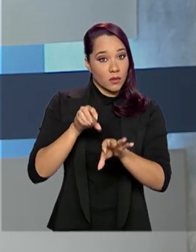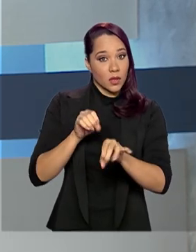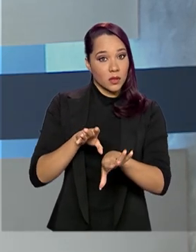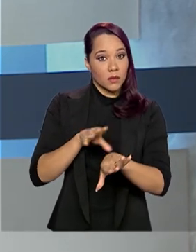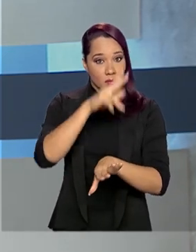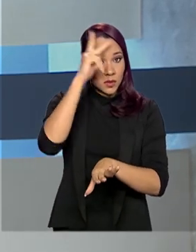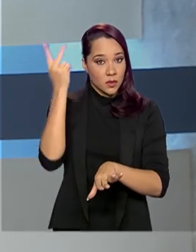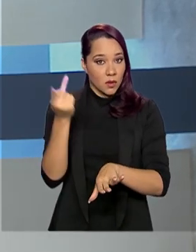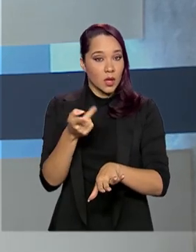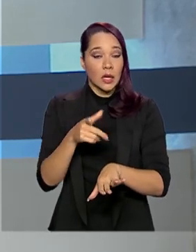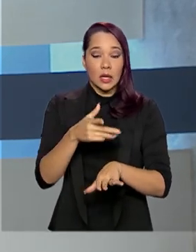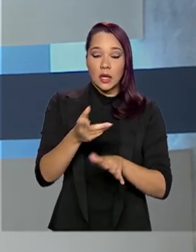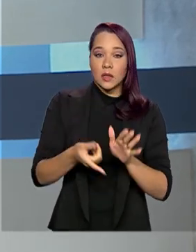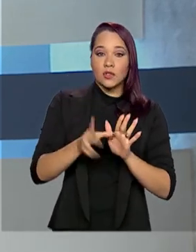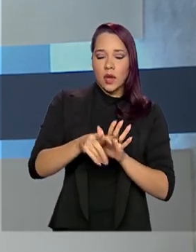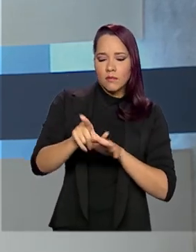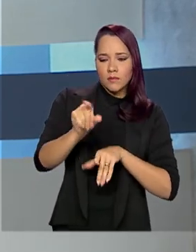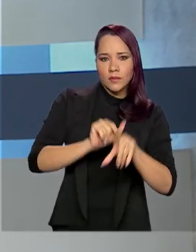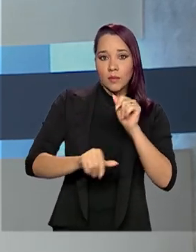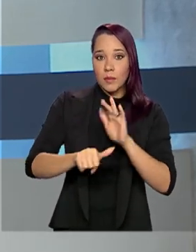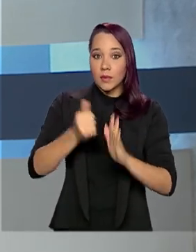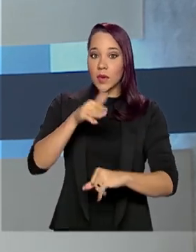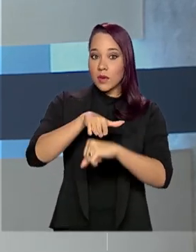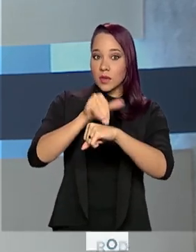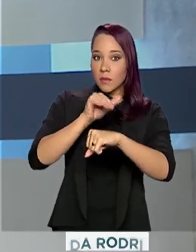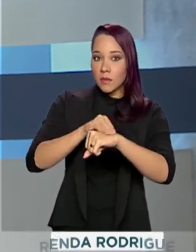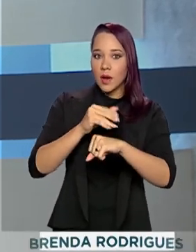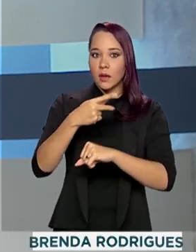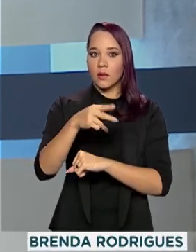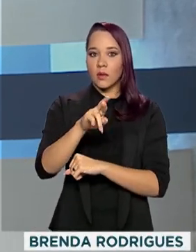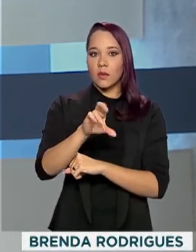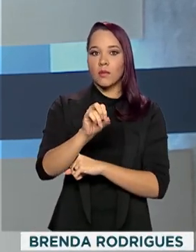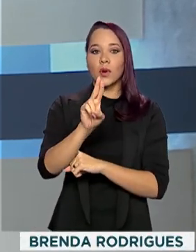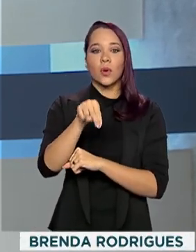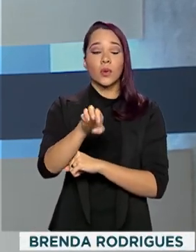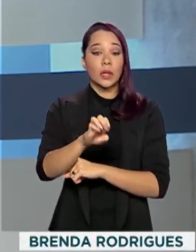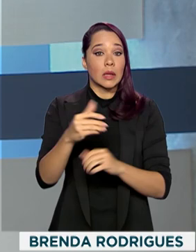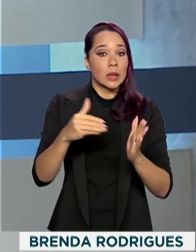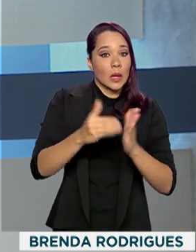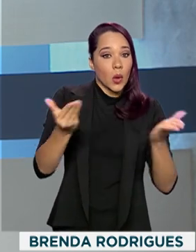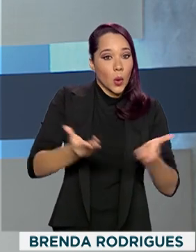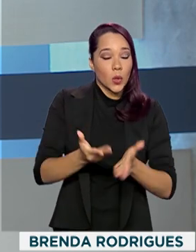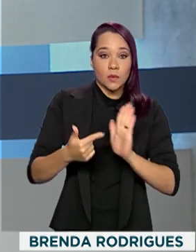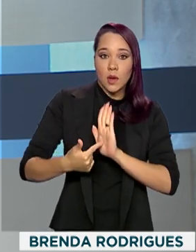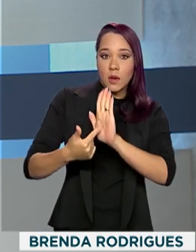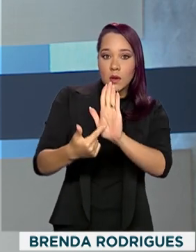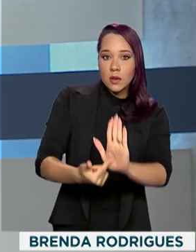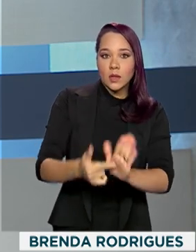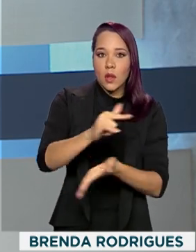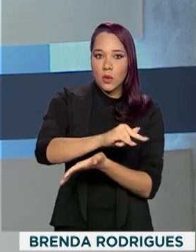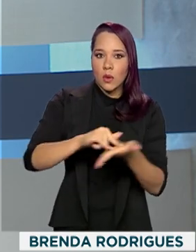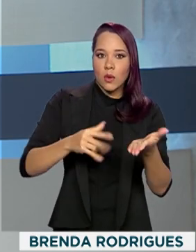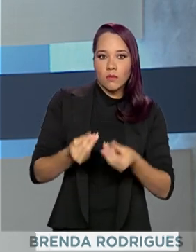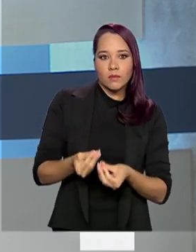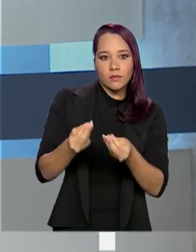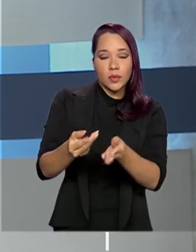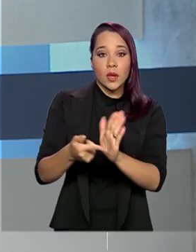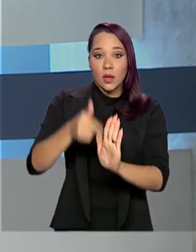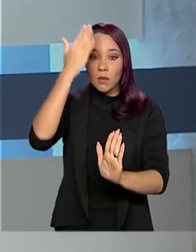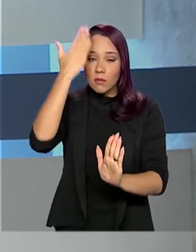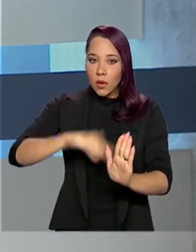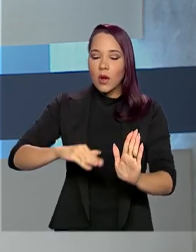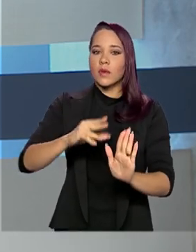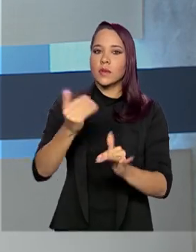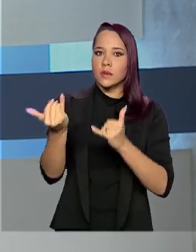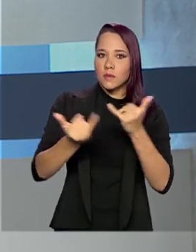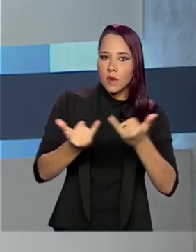Os candidatos pré-selecionados na primeira chamada do ProUni têm até hoje para apresentarem os documentos que comprovem